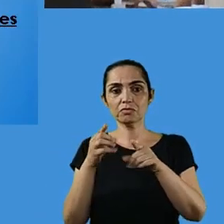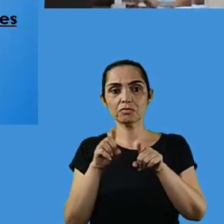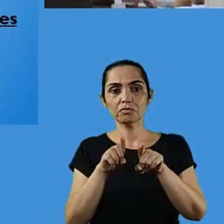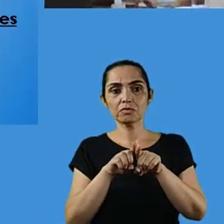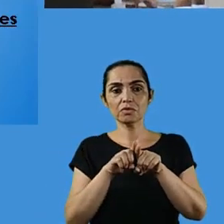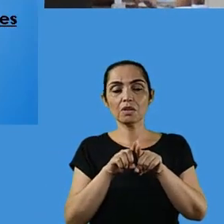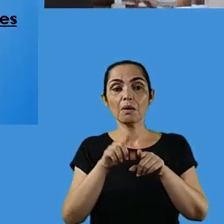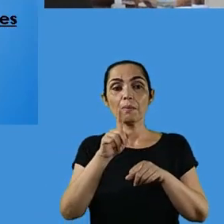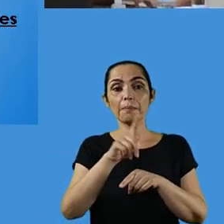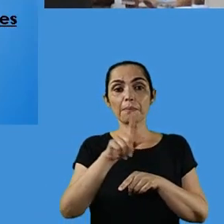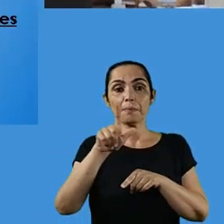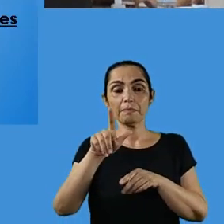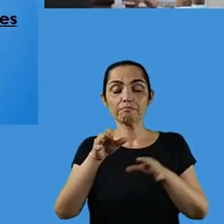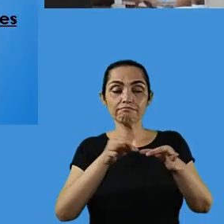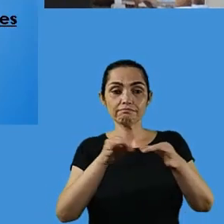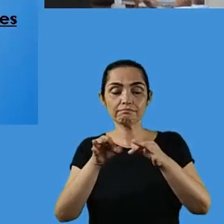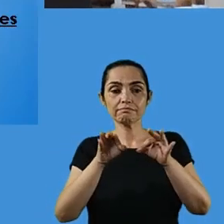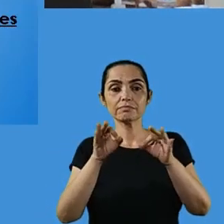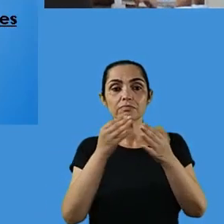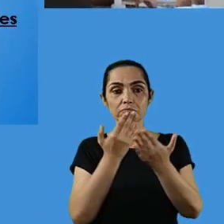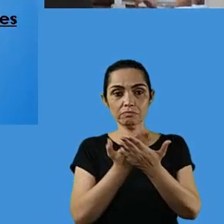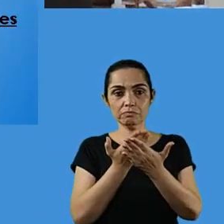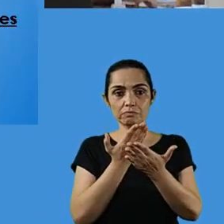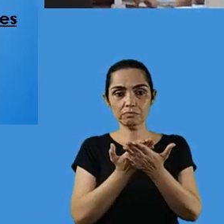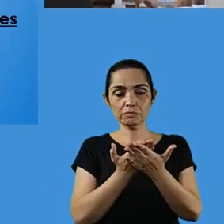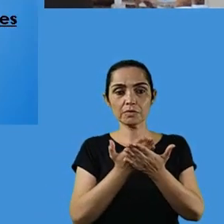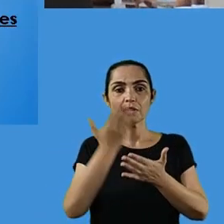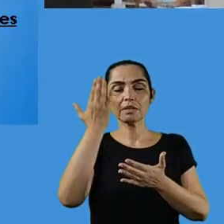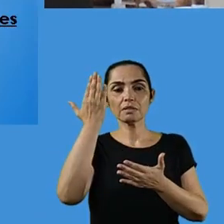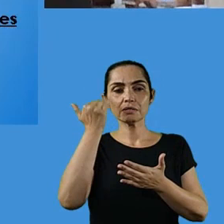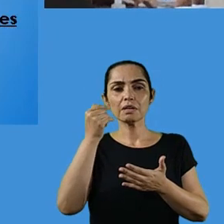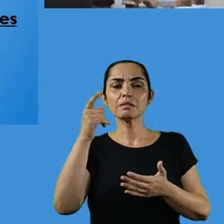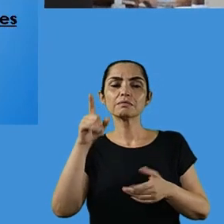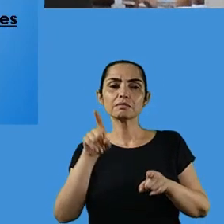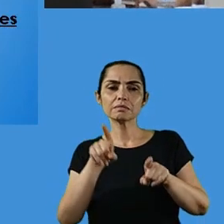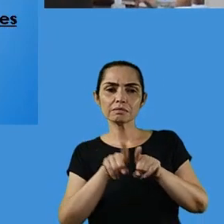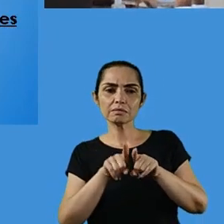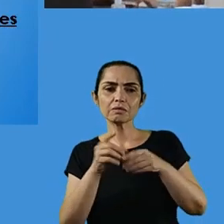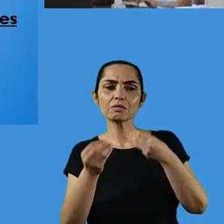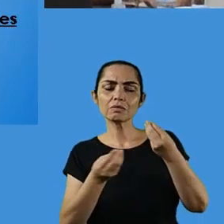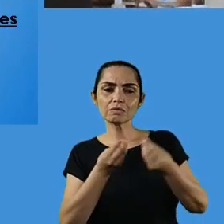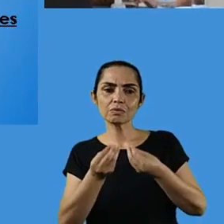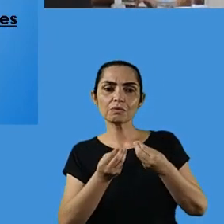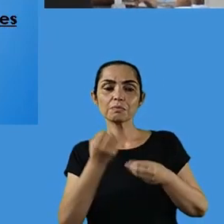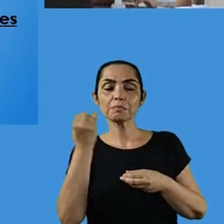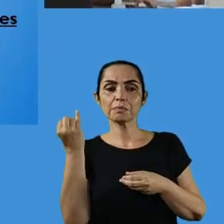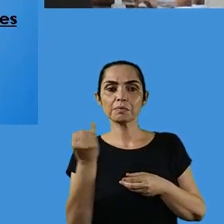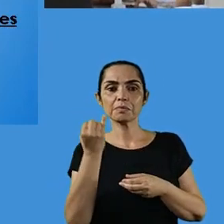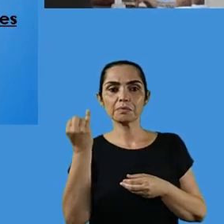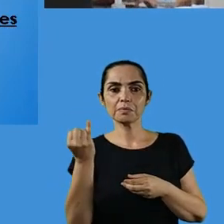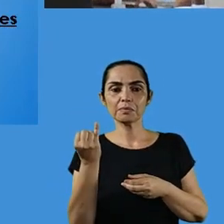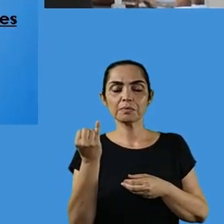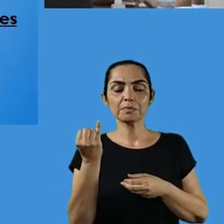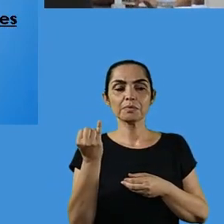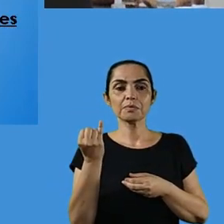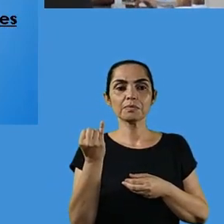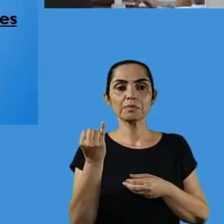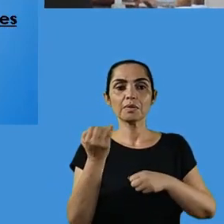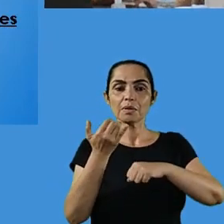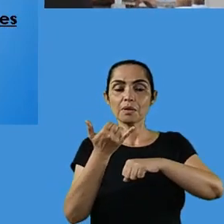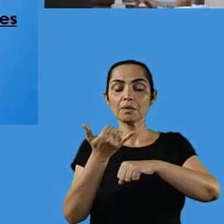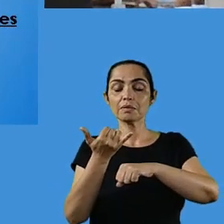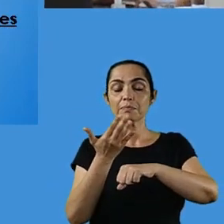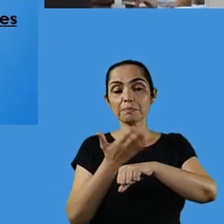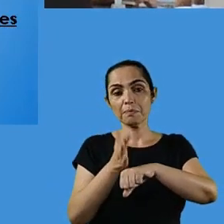É ali que ele vai dinamizar e vai apontar quais serão os melhores caminhos para que aquela, para que ao final daquele período, o